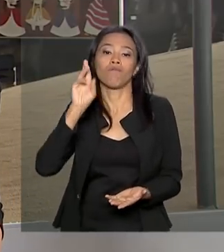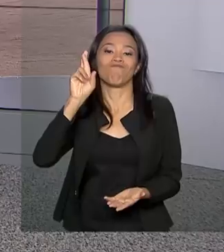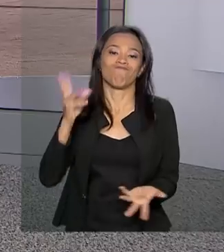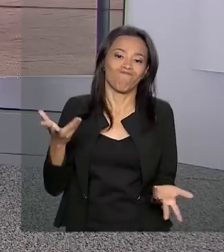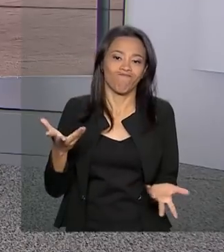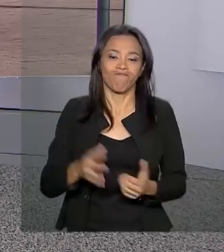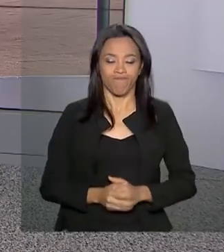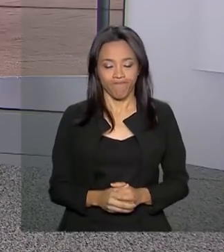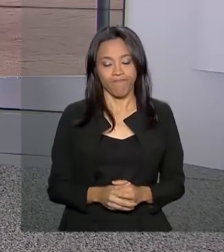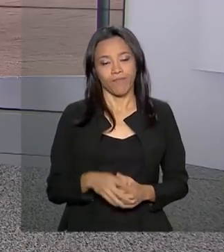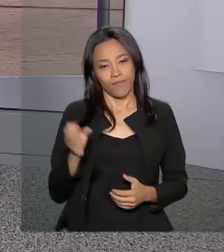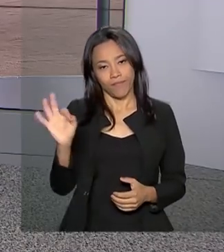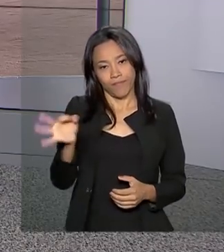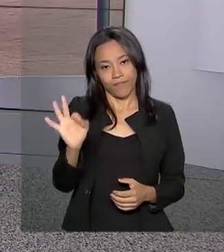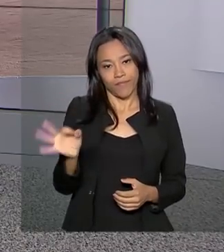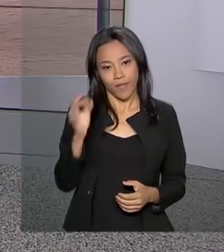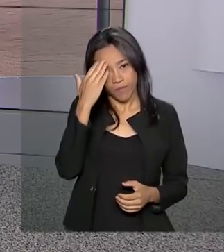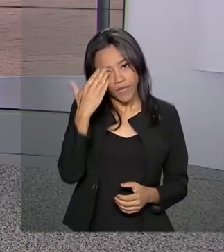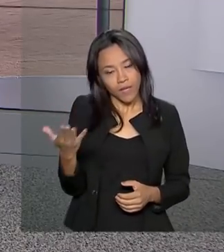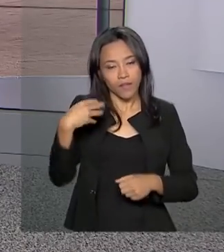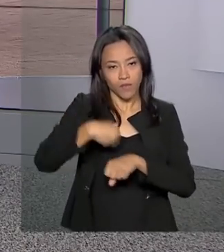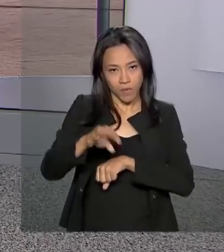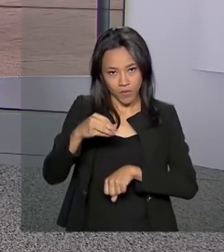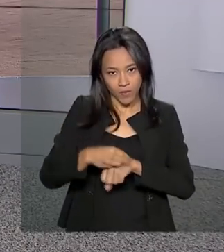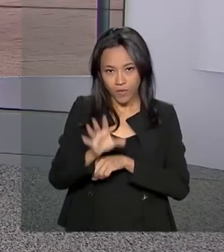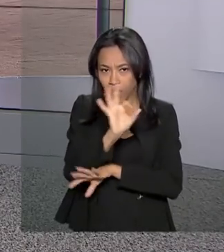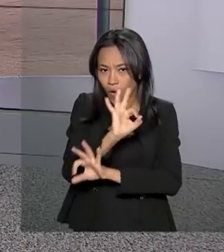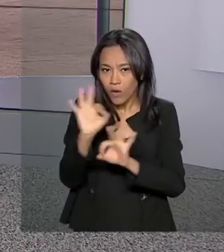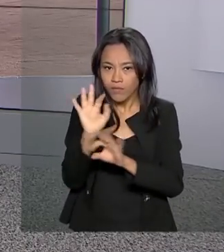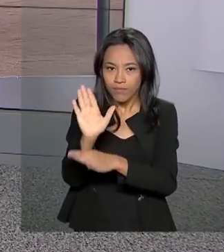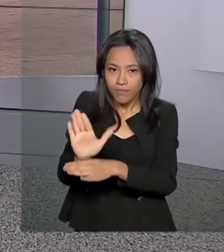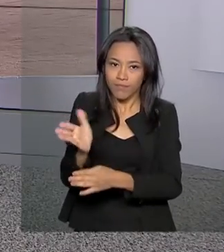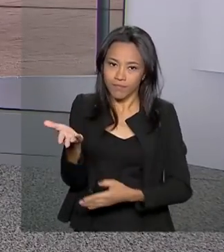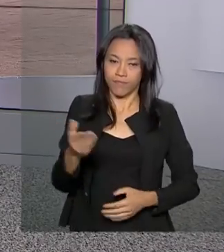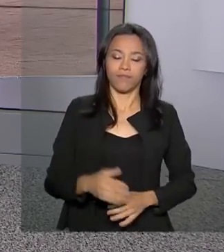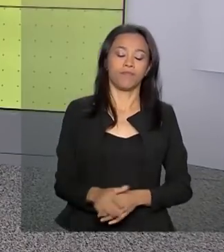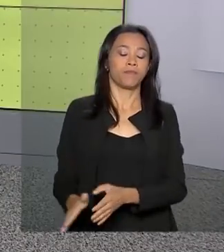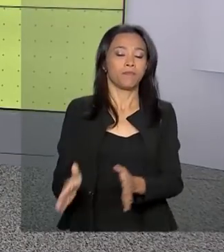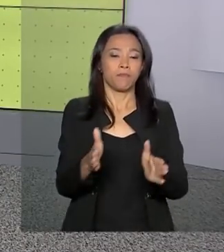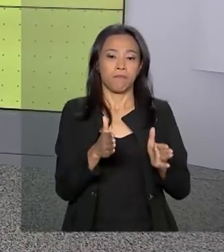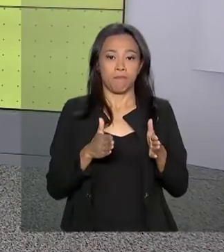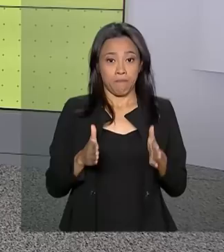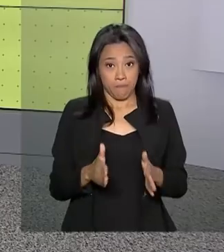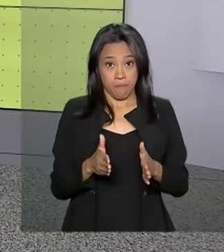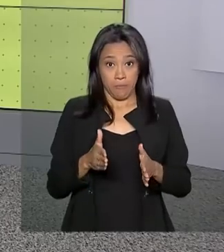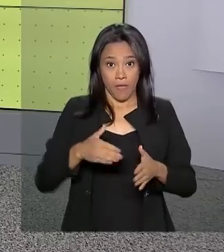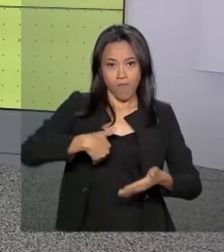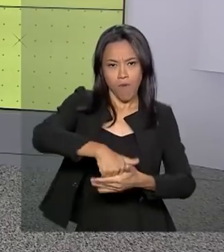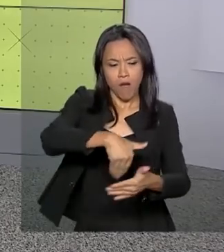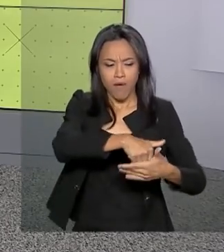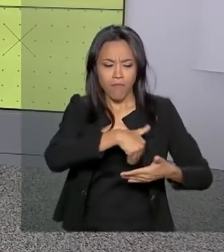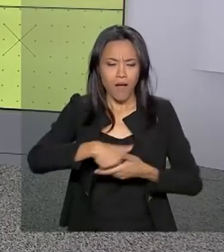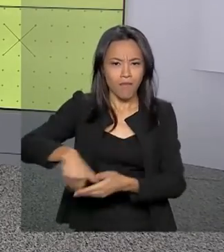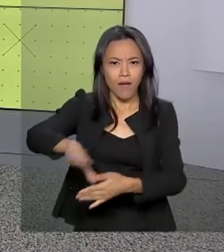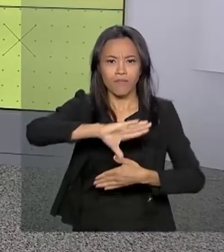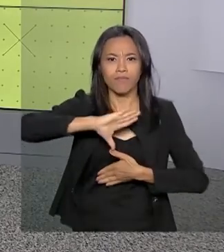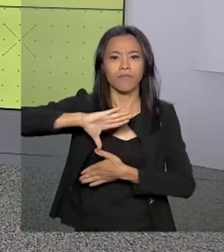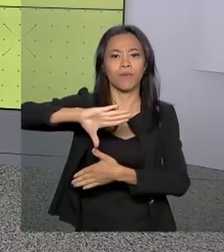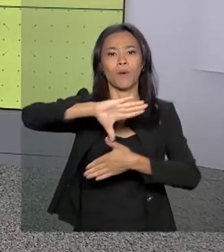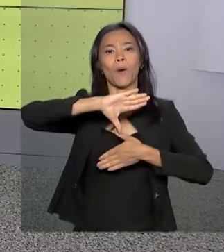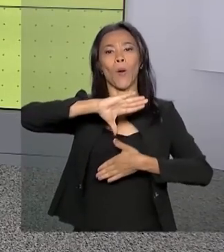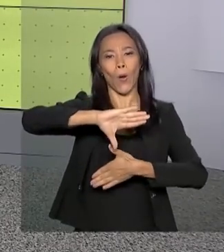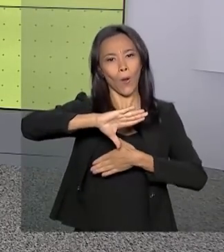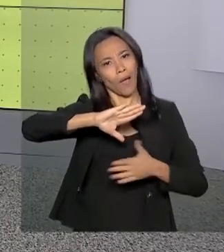com você. Tá certo Luana, obrigado então pelas informações. Ótima tarde para você. A bola na Copa América vai rolar até o dia